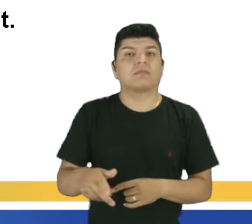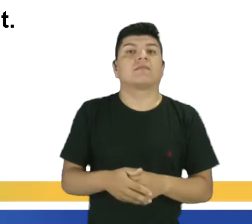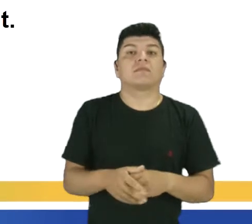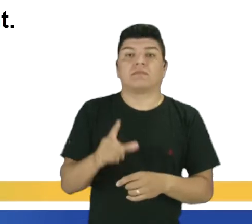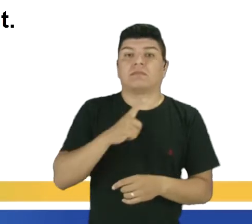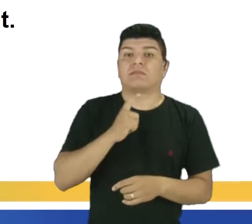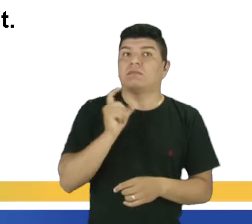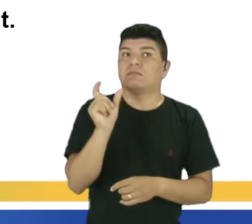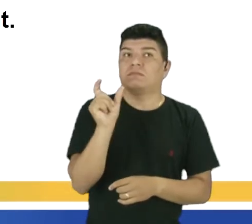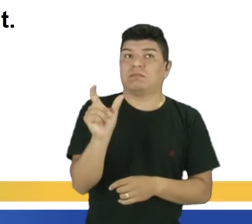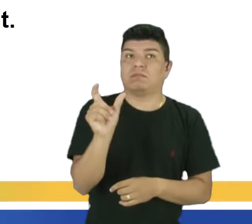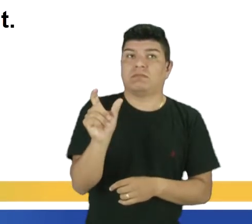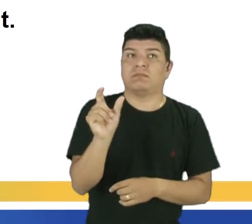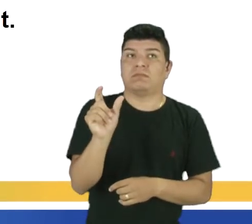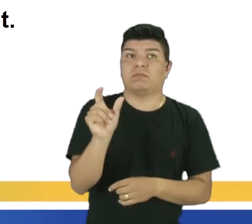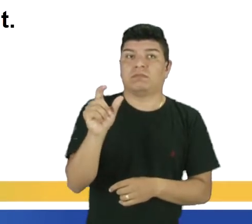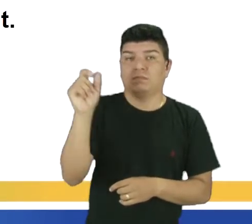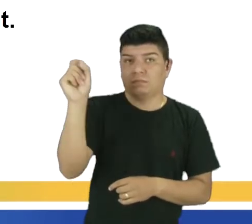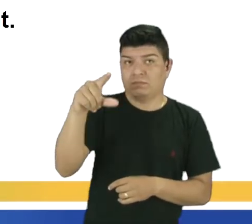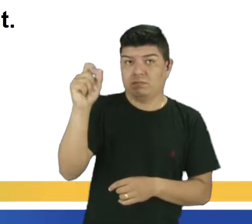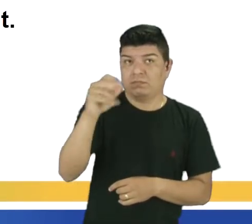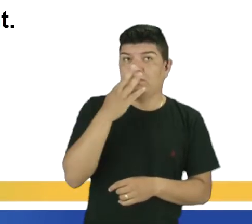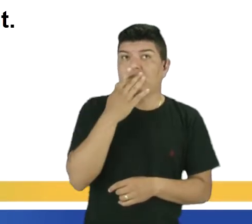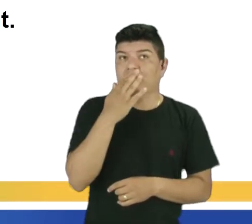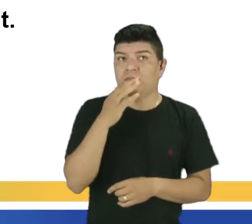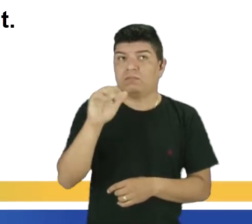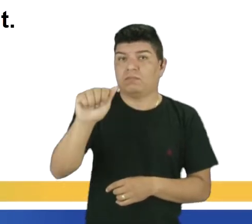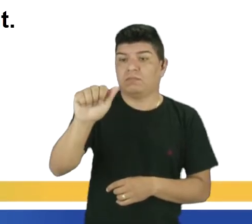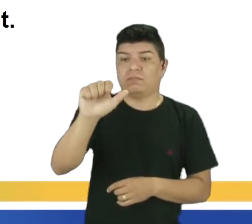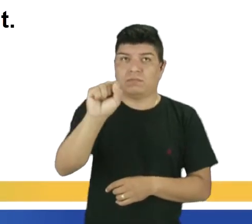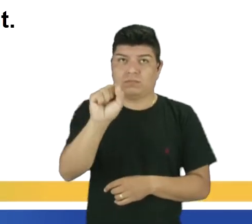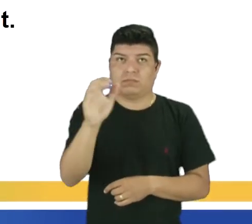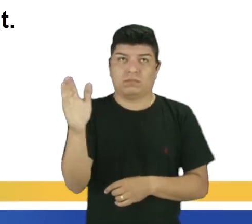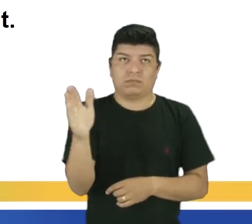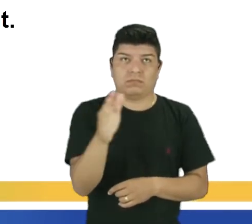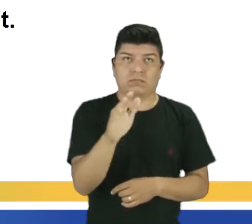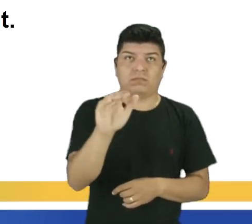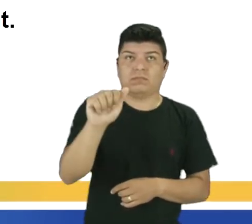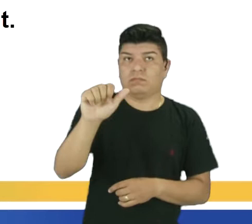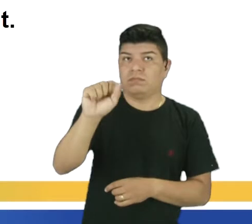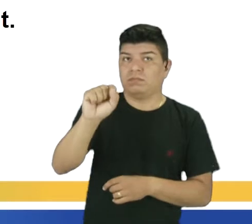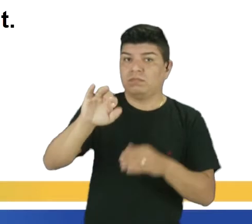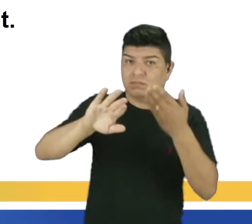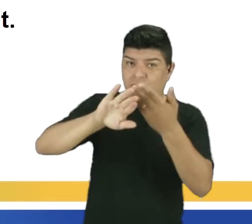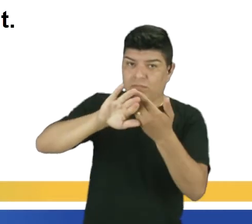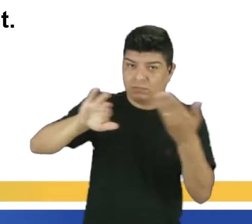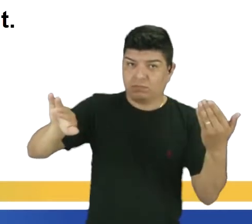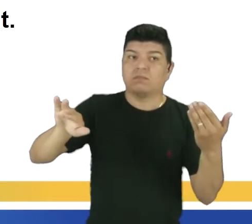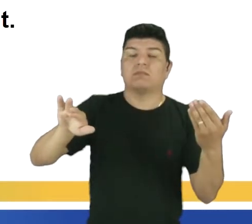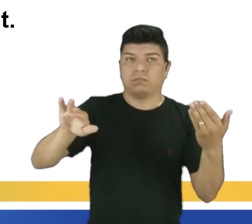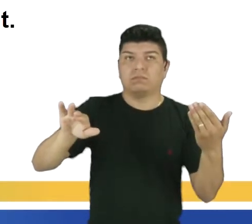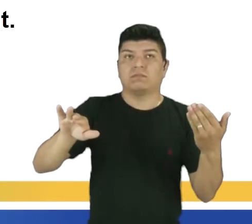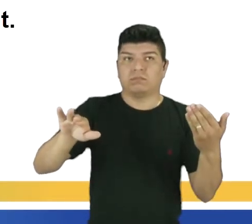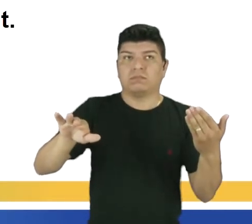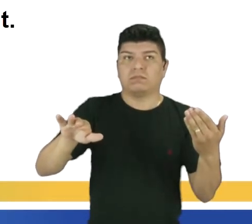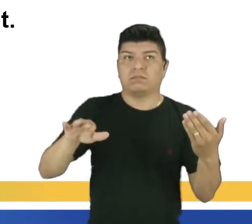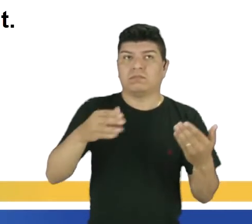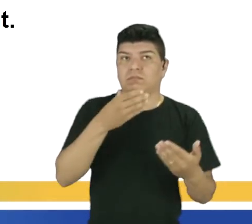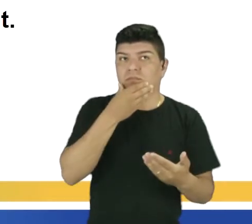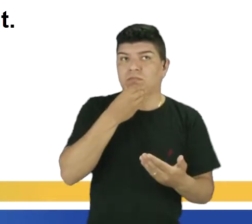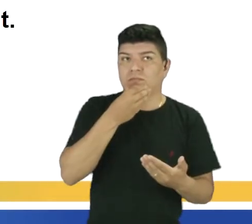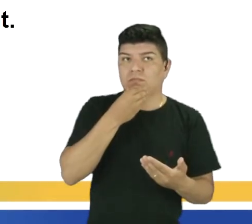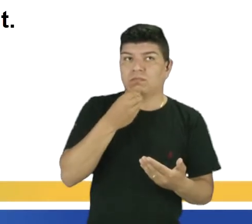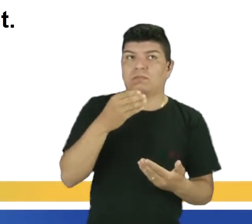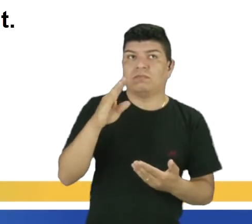correlativas es, es. Mesma palavra, duas palavras, observe que elas estão separadas. Brad Pitt não é tão